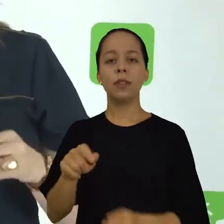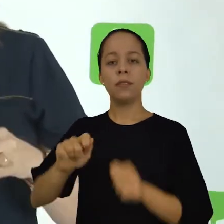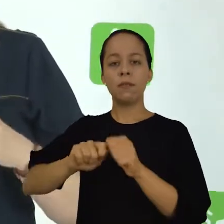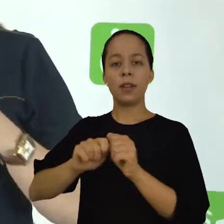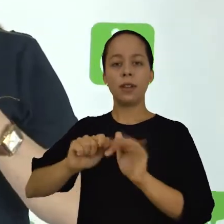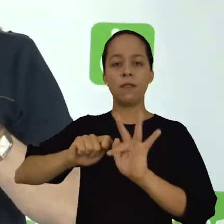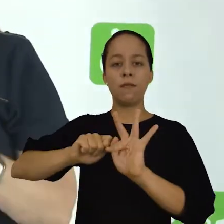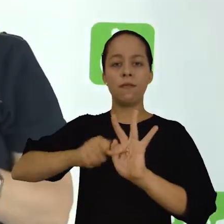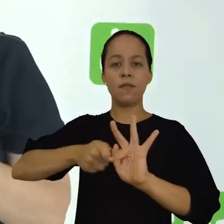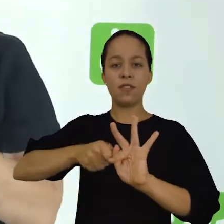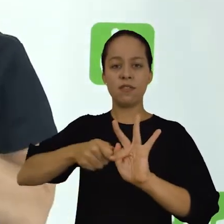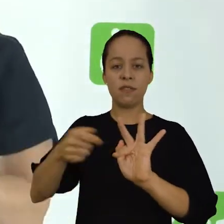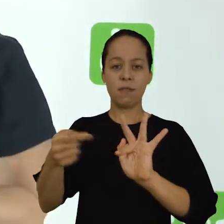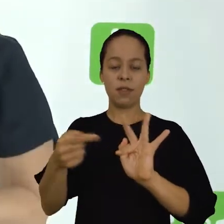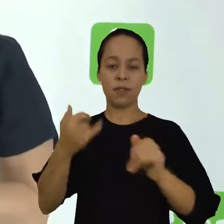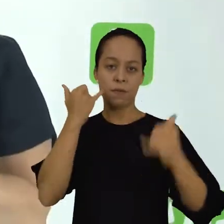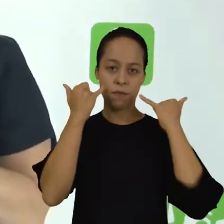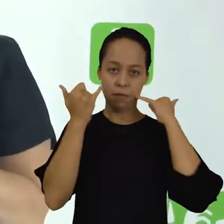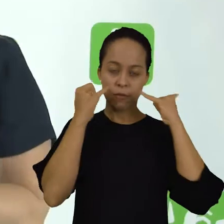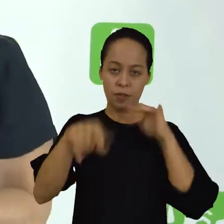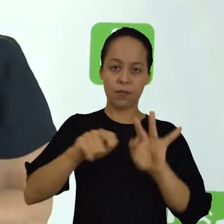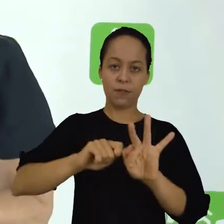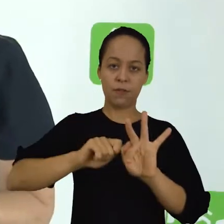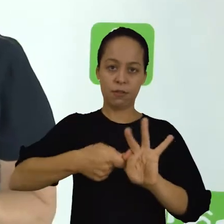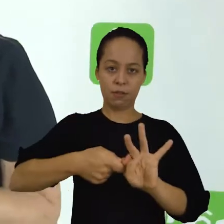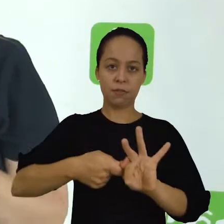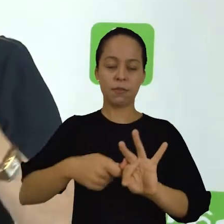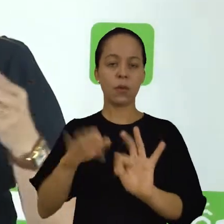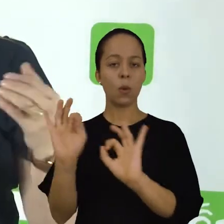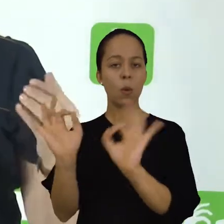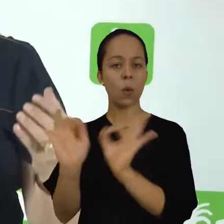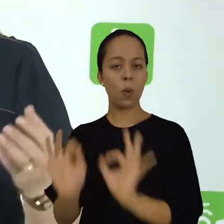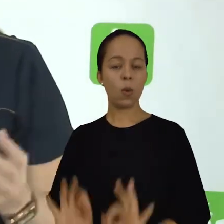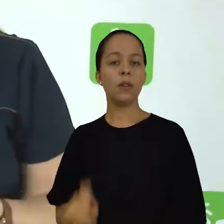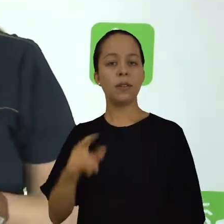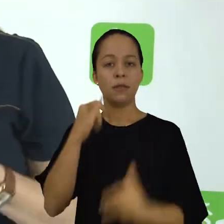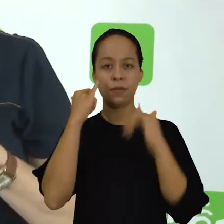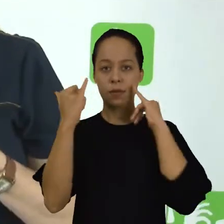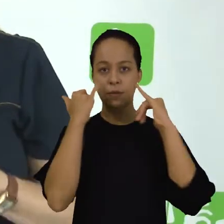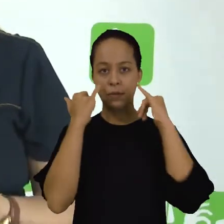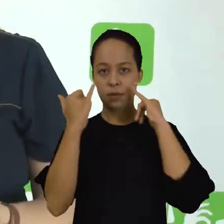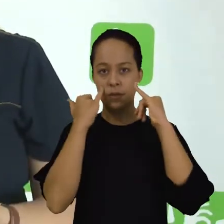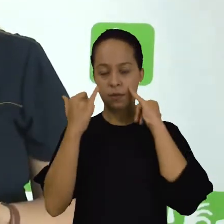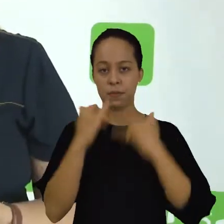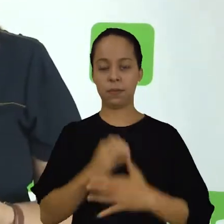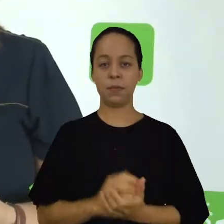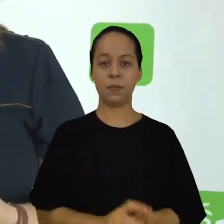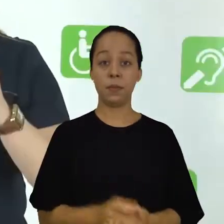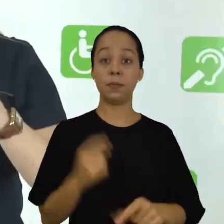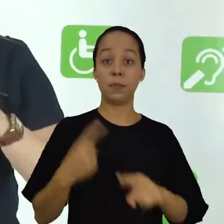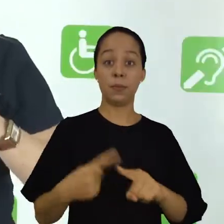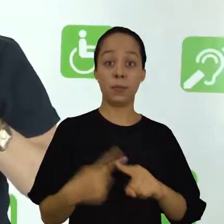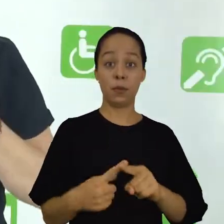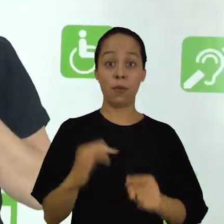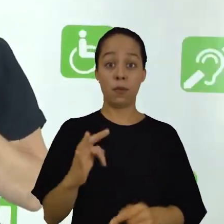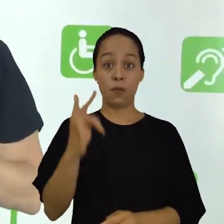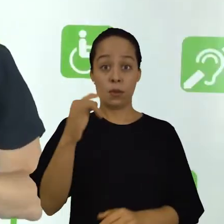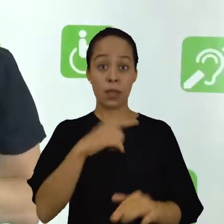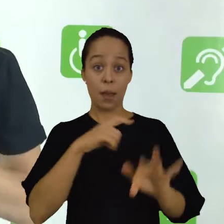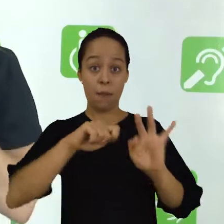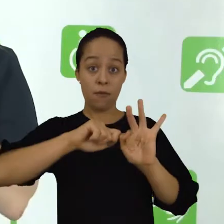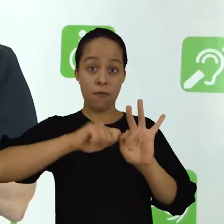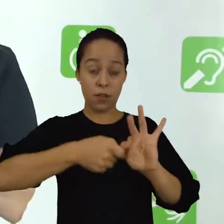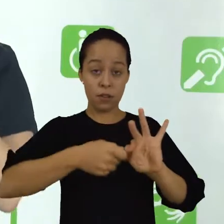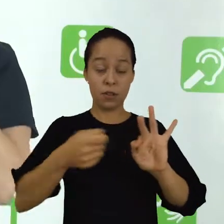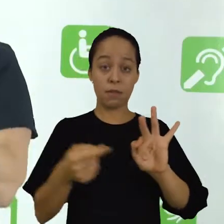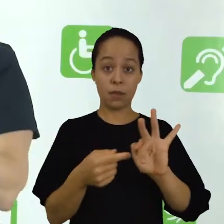você faça um fichamento dessas leituras, que você organize essas informações, pois, a partir